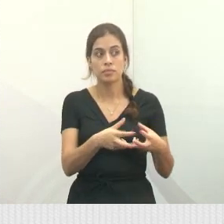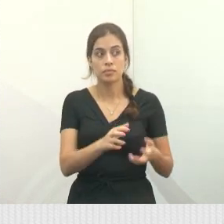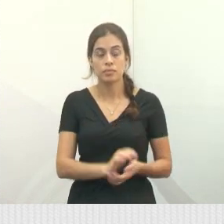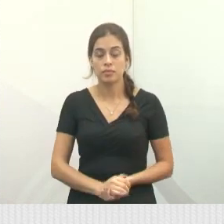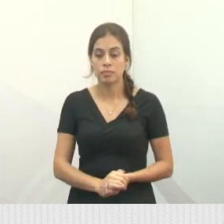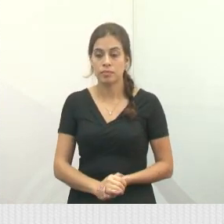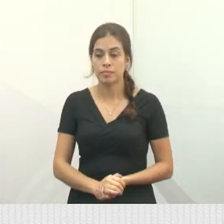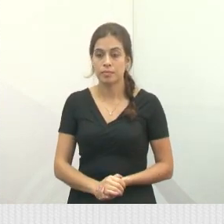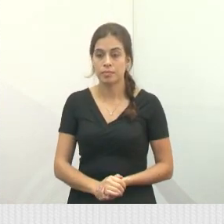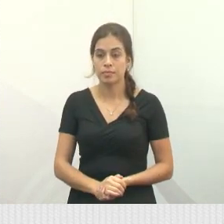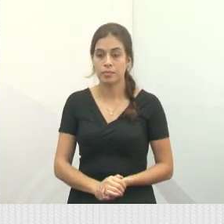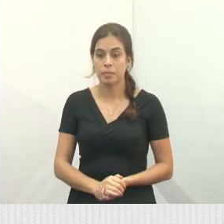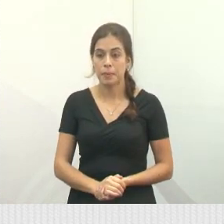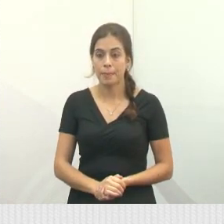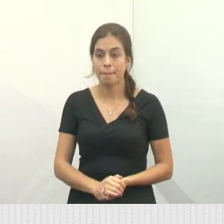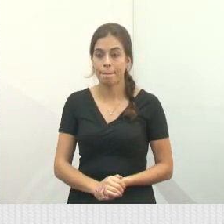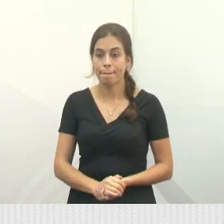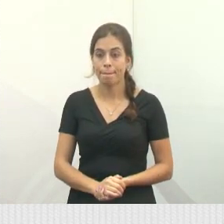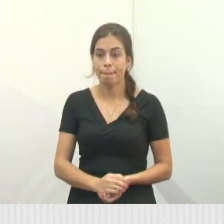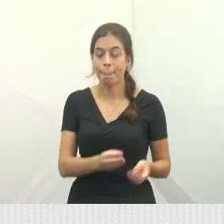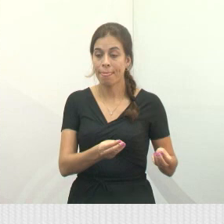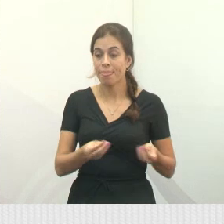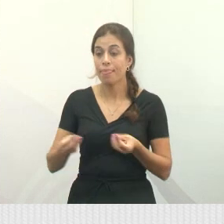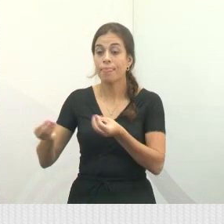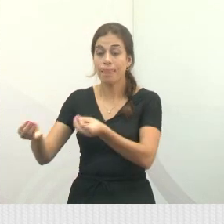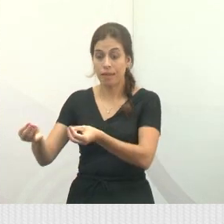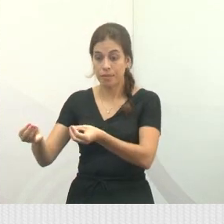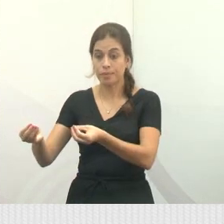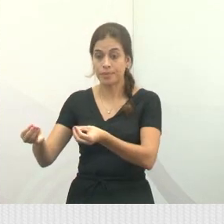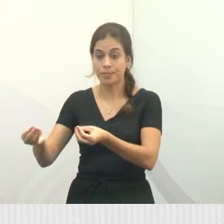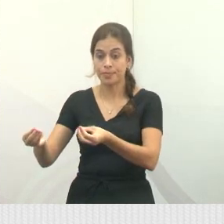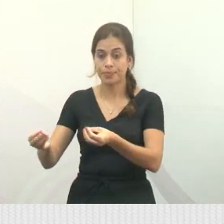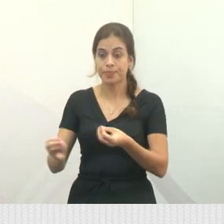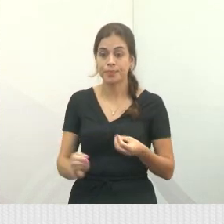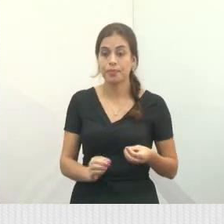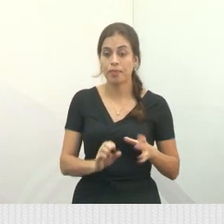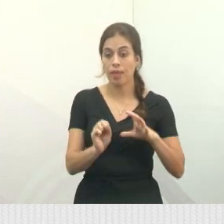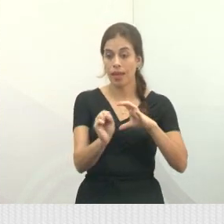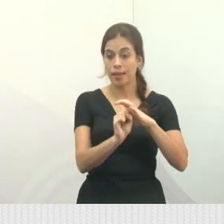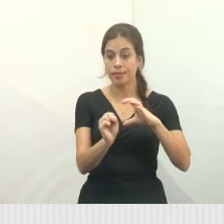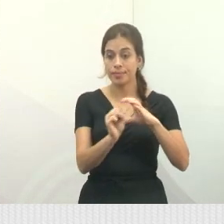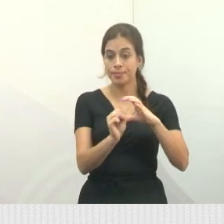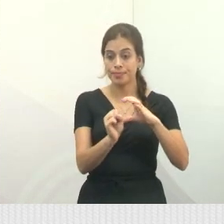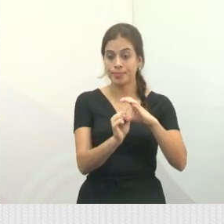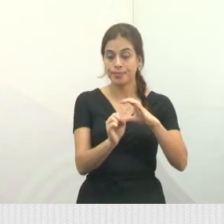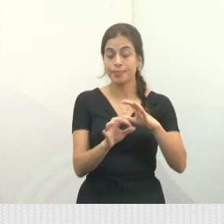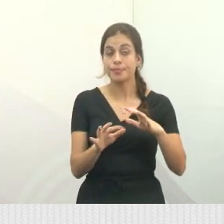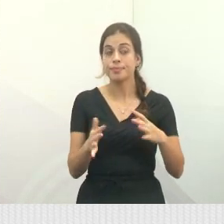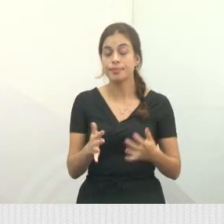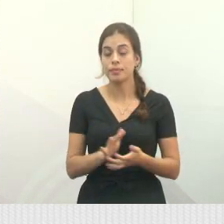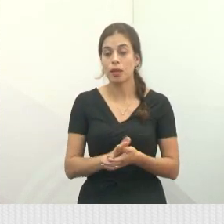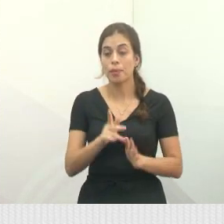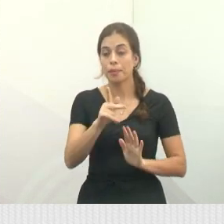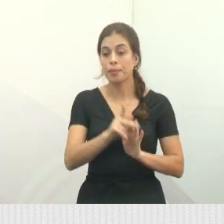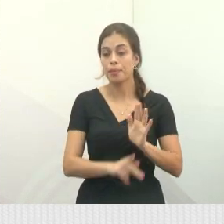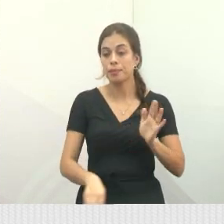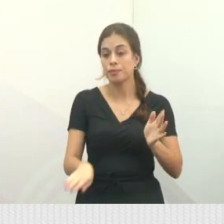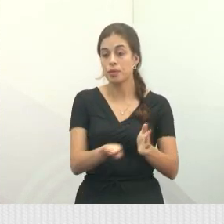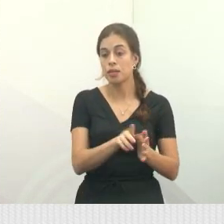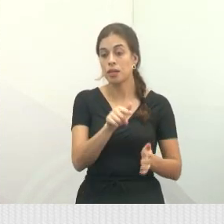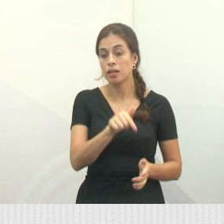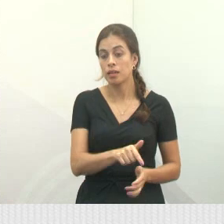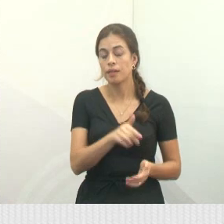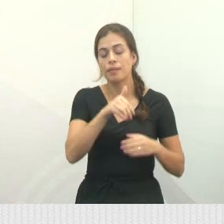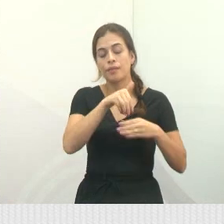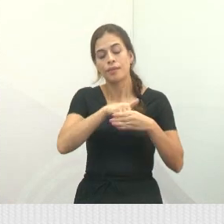a respeito aí da devolução da entidade. E o projeto vai vir para casa e a gente